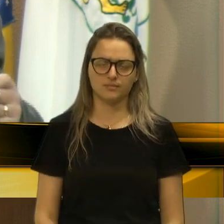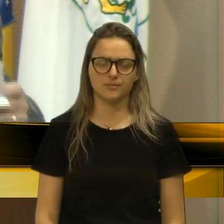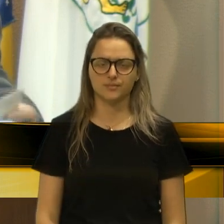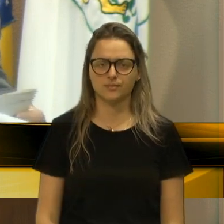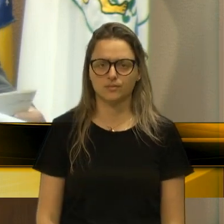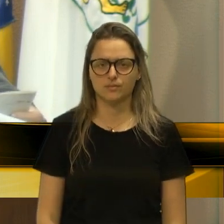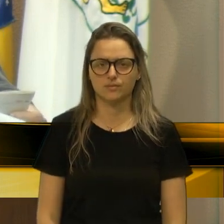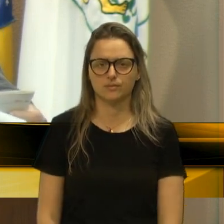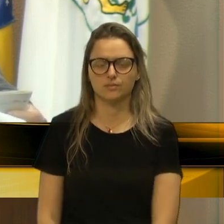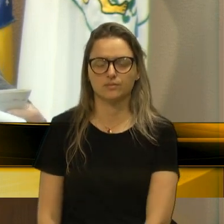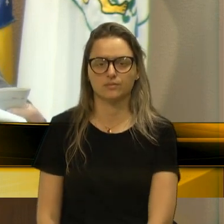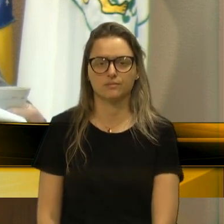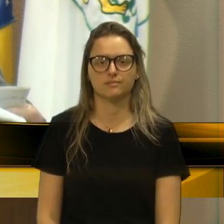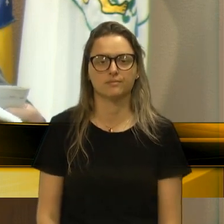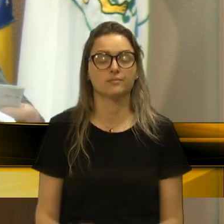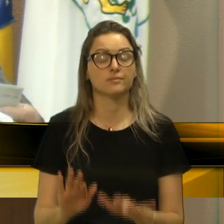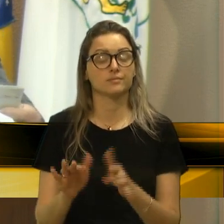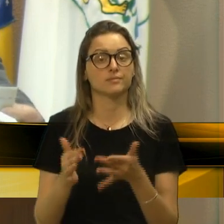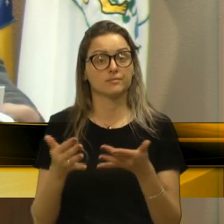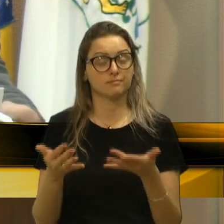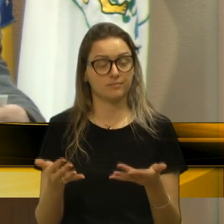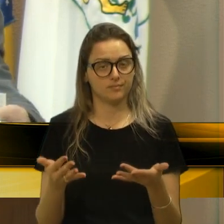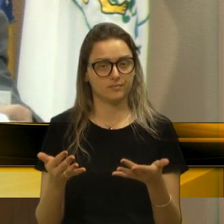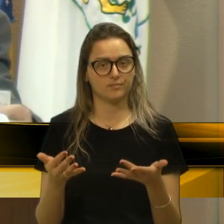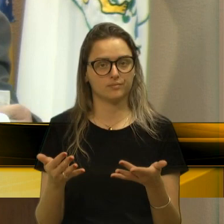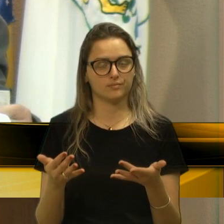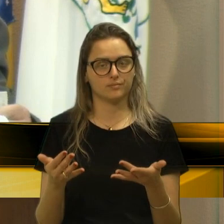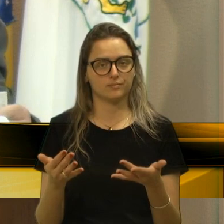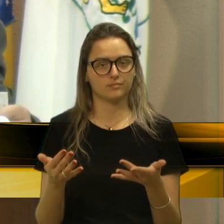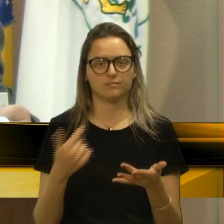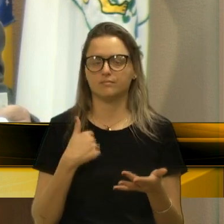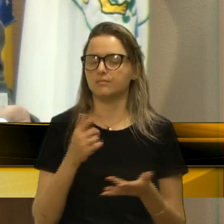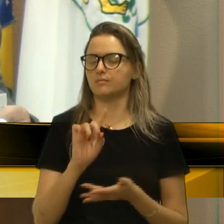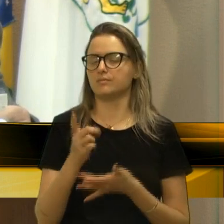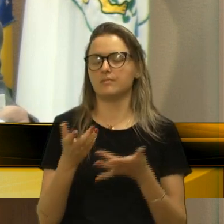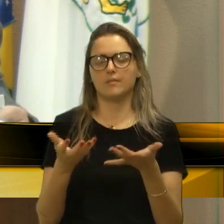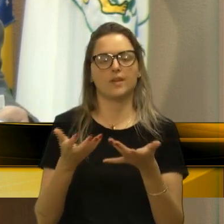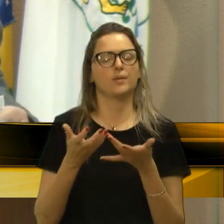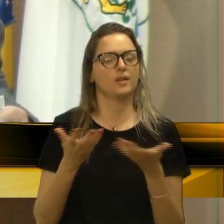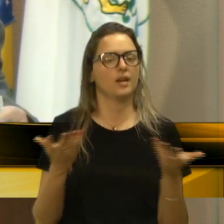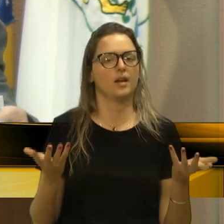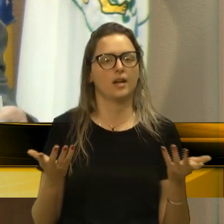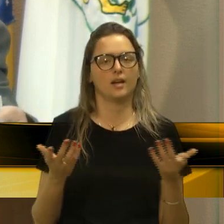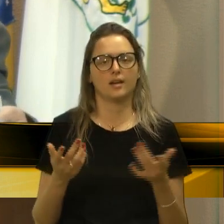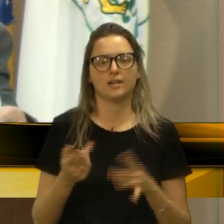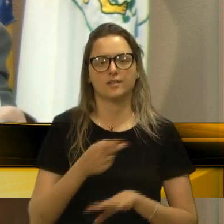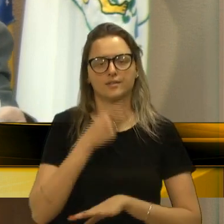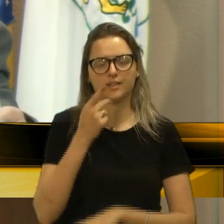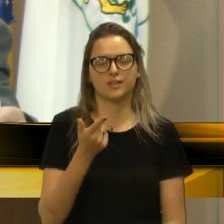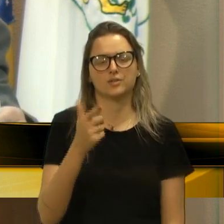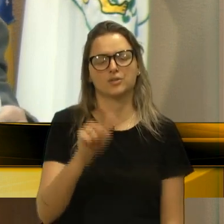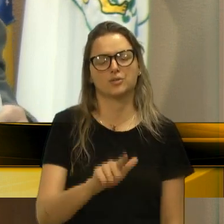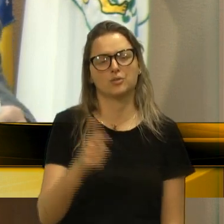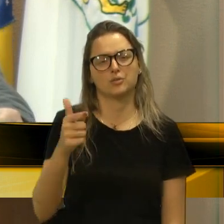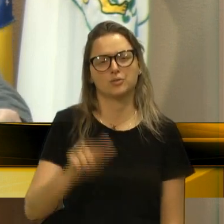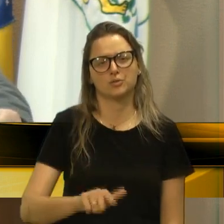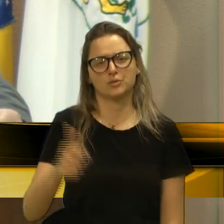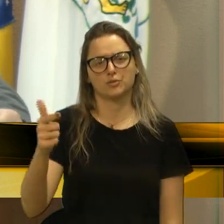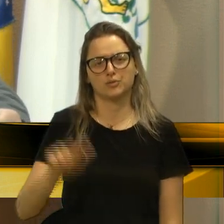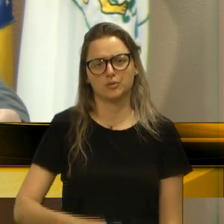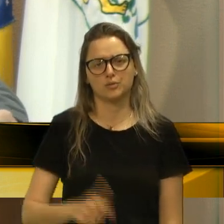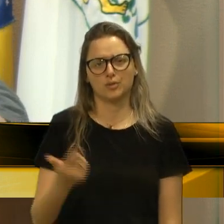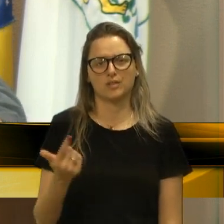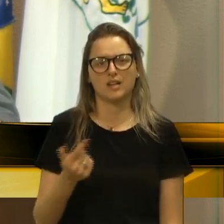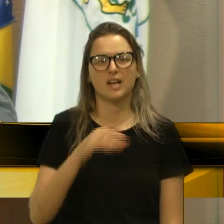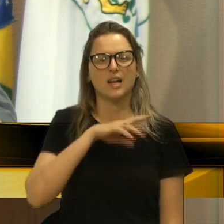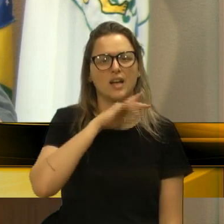Né? Então, colocaram aqui, e eu não quero ficar recozinhando, né? É brabo comer